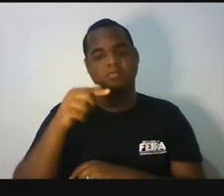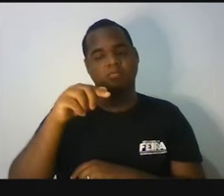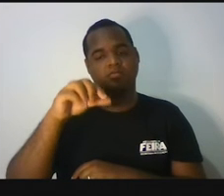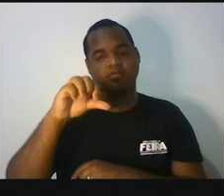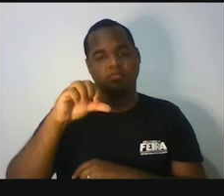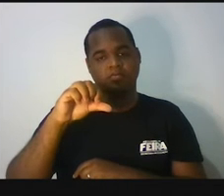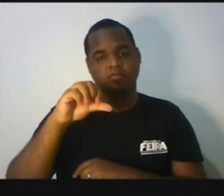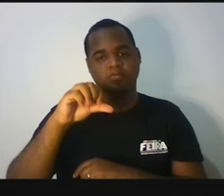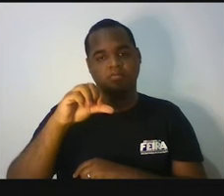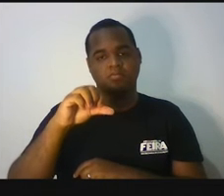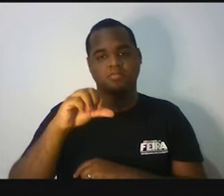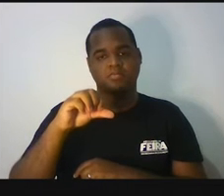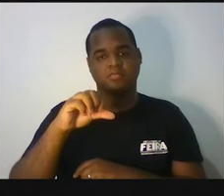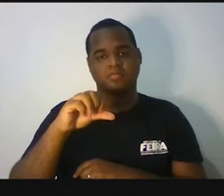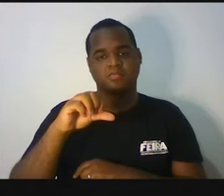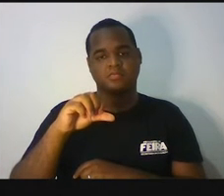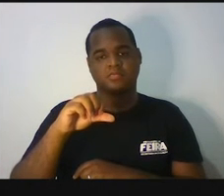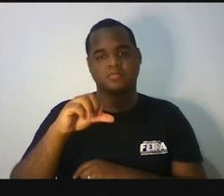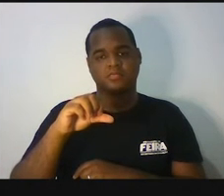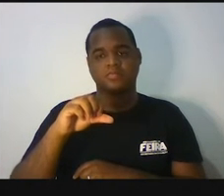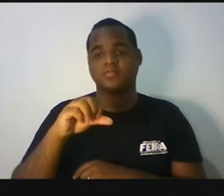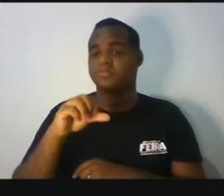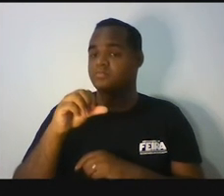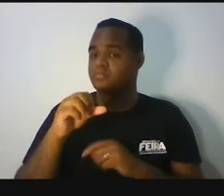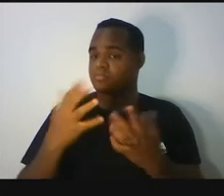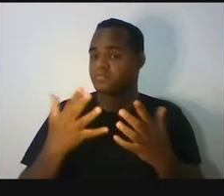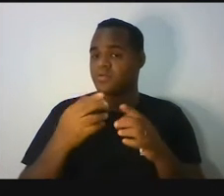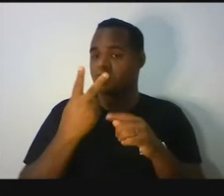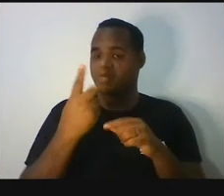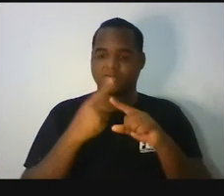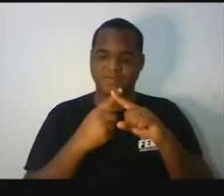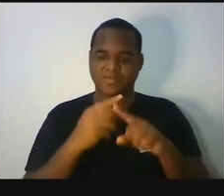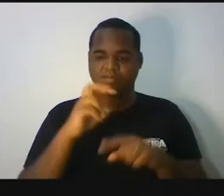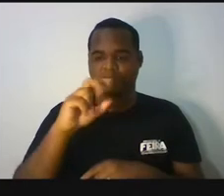a gente faz direto duas vezes R 5,79.